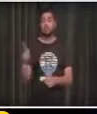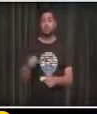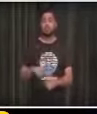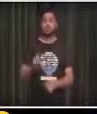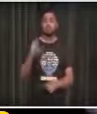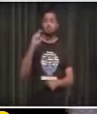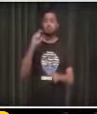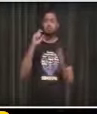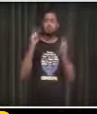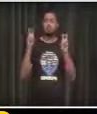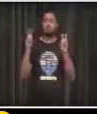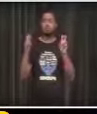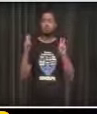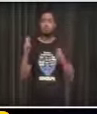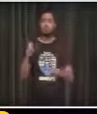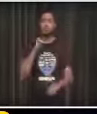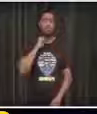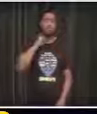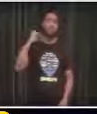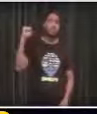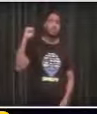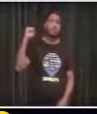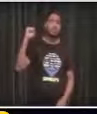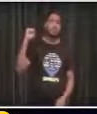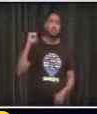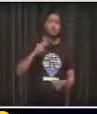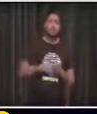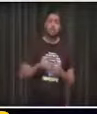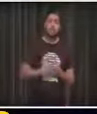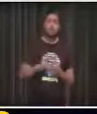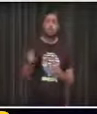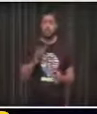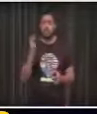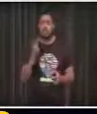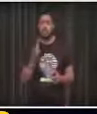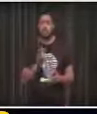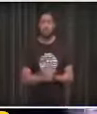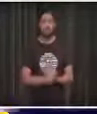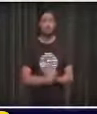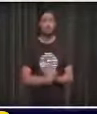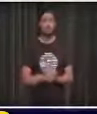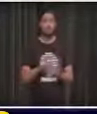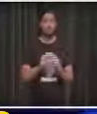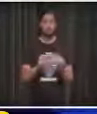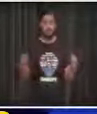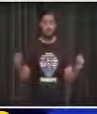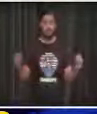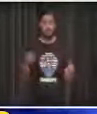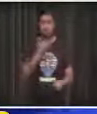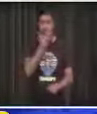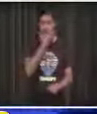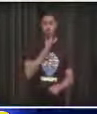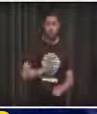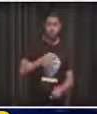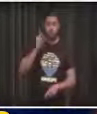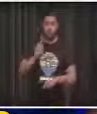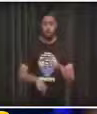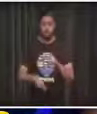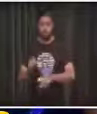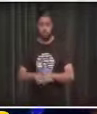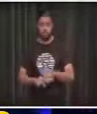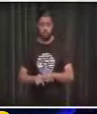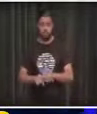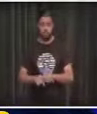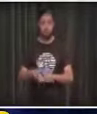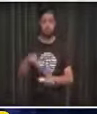E o que tem a ver sociologia com o suicídio? Durkheim atribui-se a ele aquela frase, o homem é produto do meio.